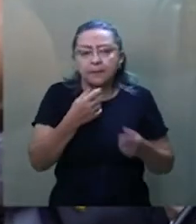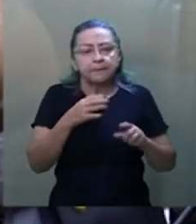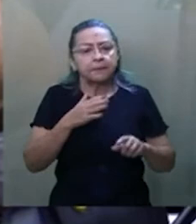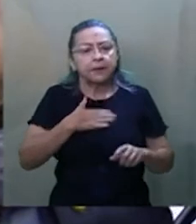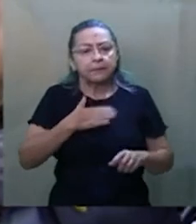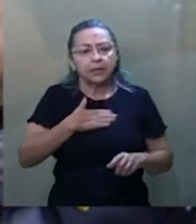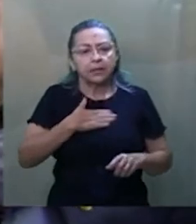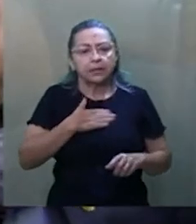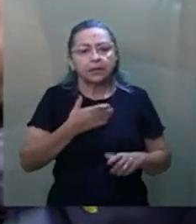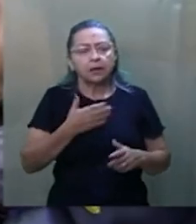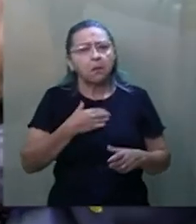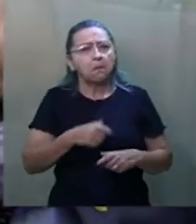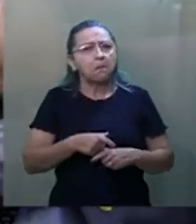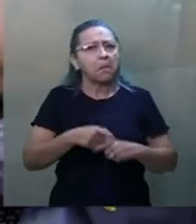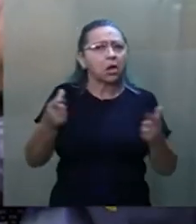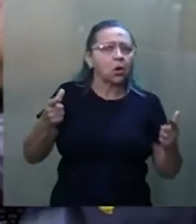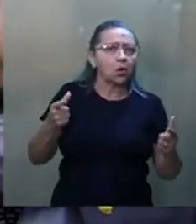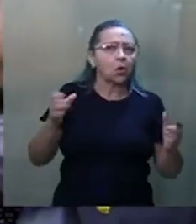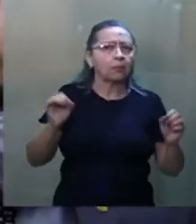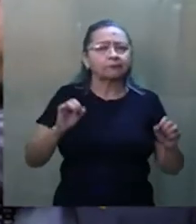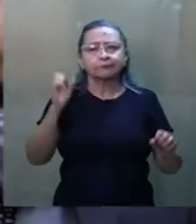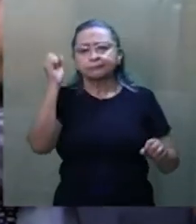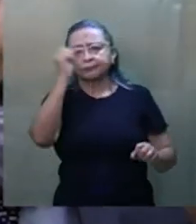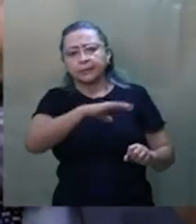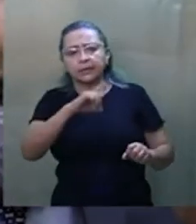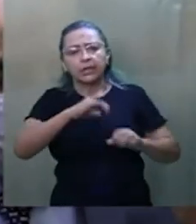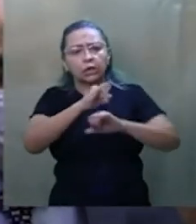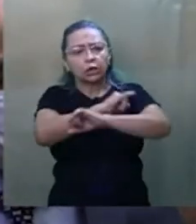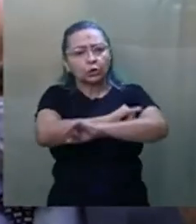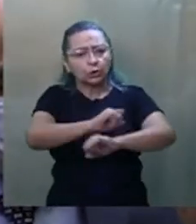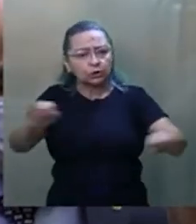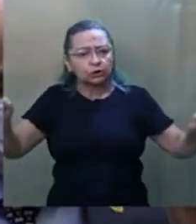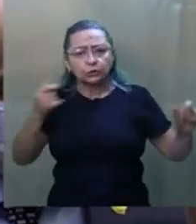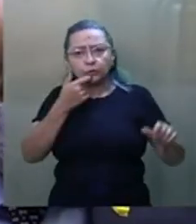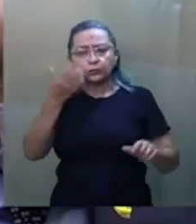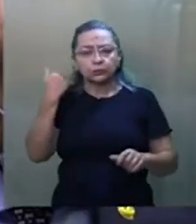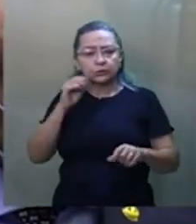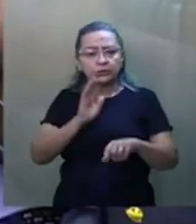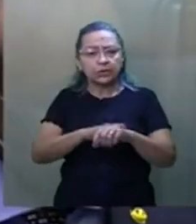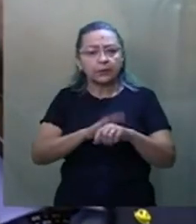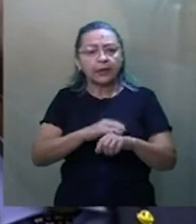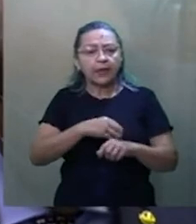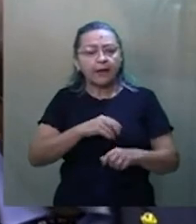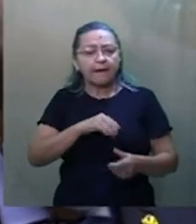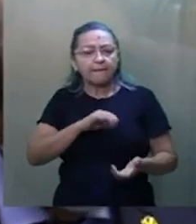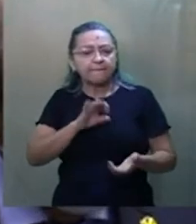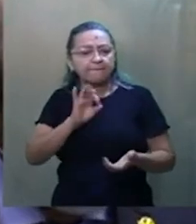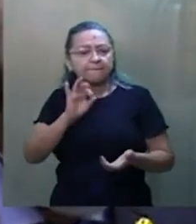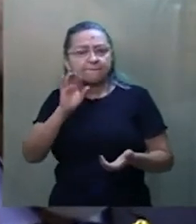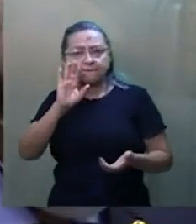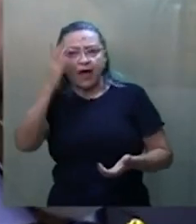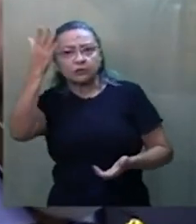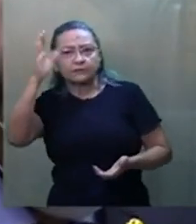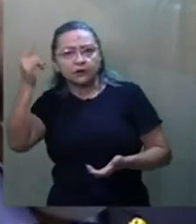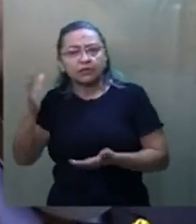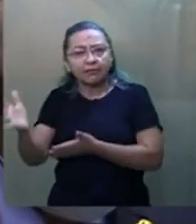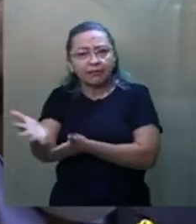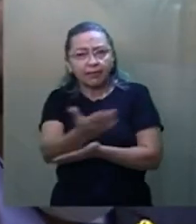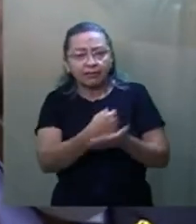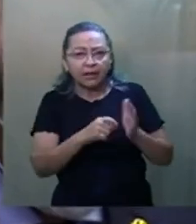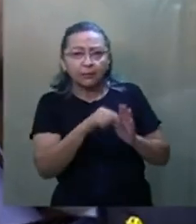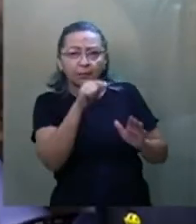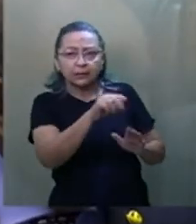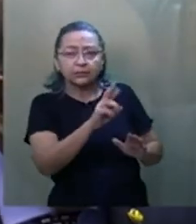dos maiores, se não o maior, escândalo que se tem em notícias nos últimos tempos, que é a falsificação de dados por parte de